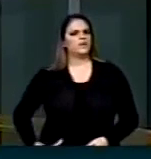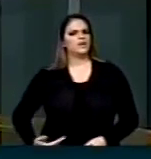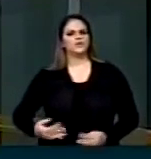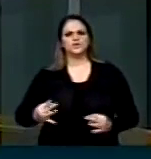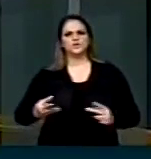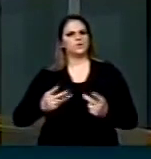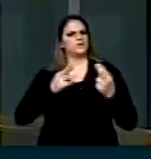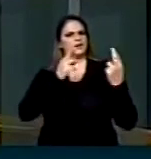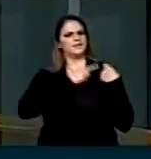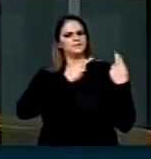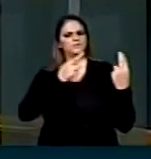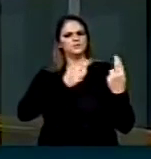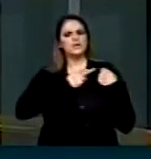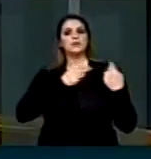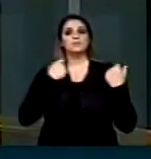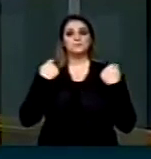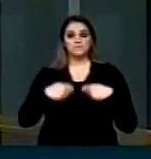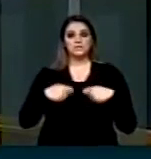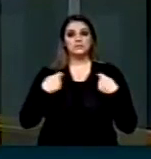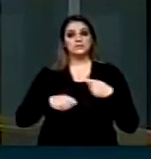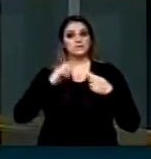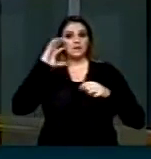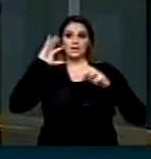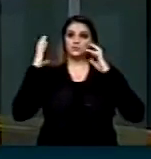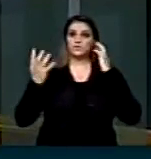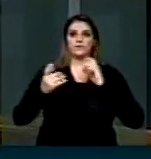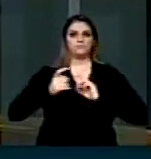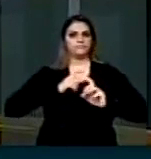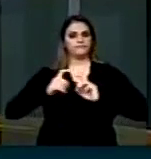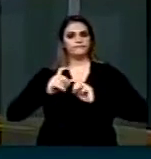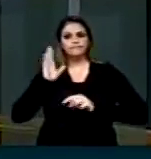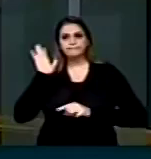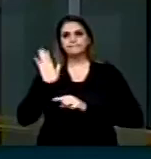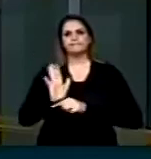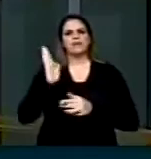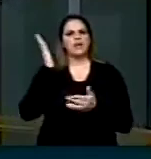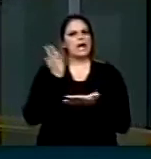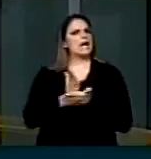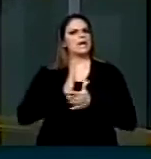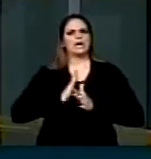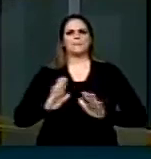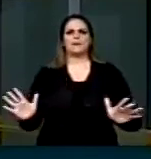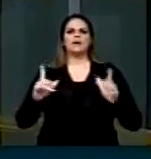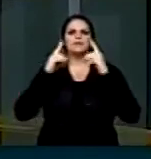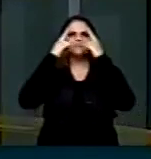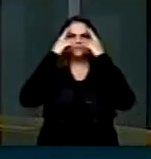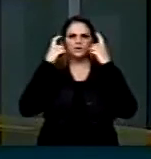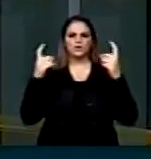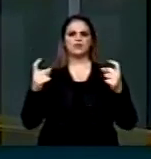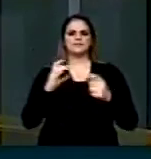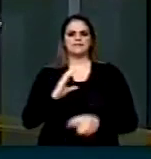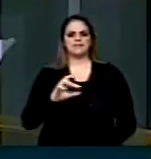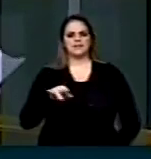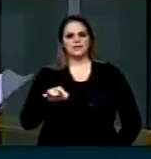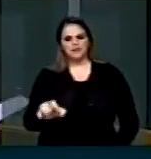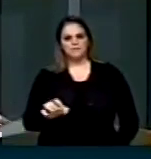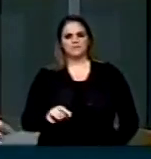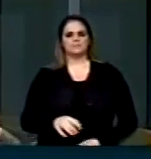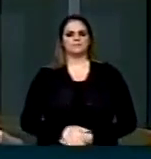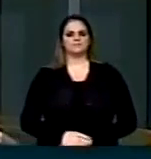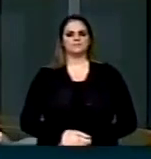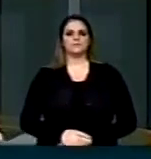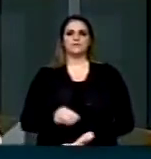autoridades públicas medidas que, de fato, erradiquem a violência, a criminalidade e a